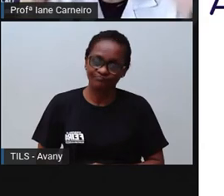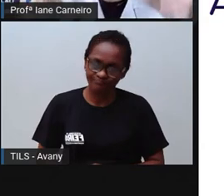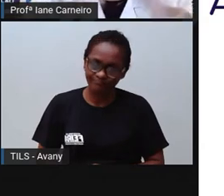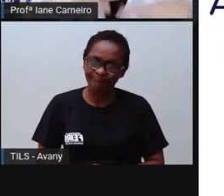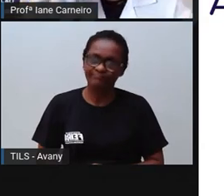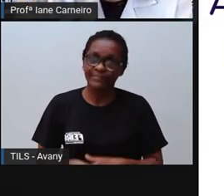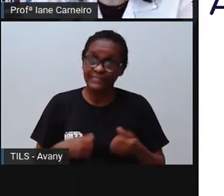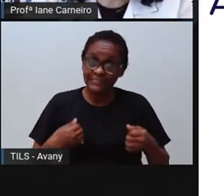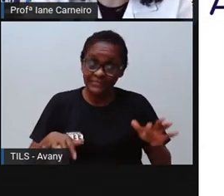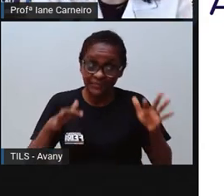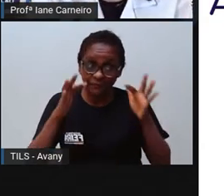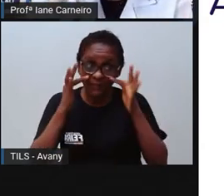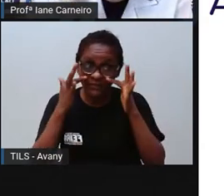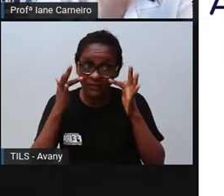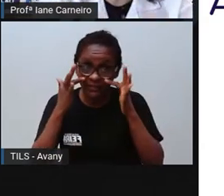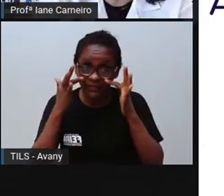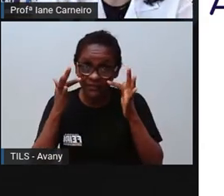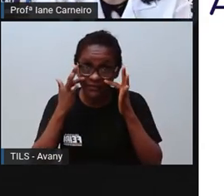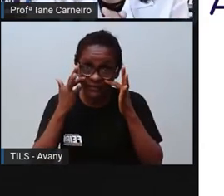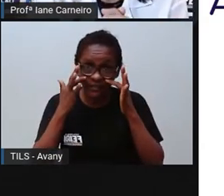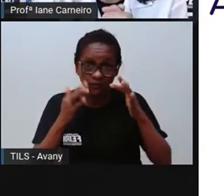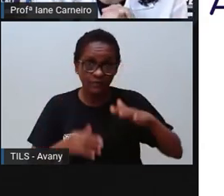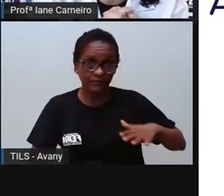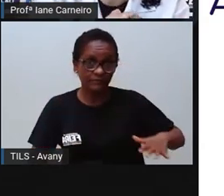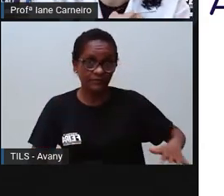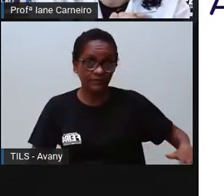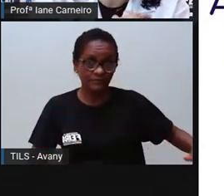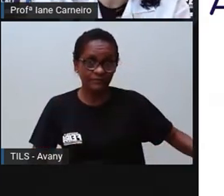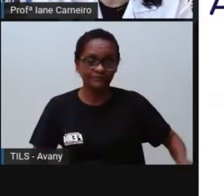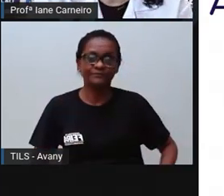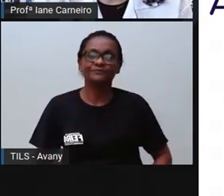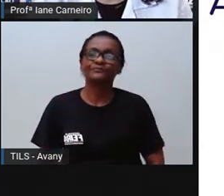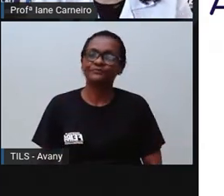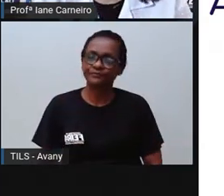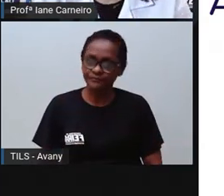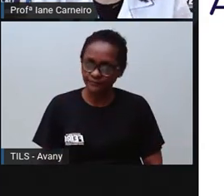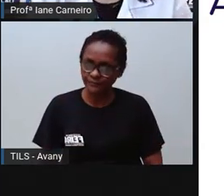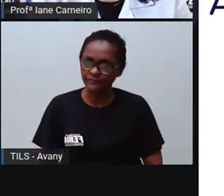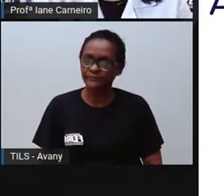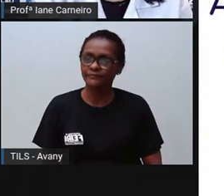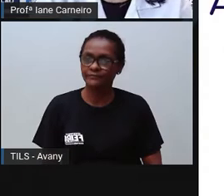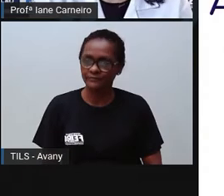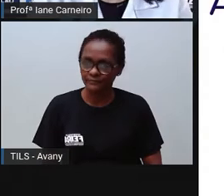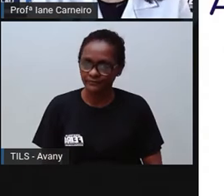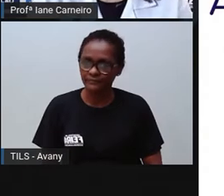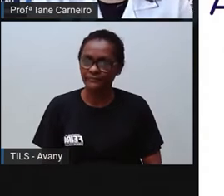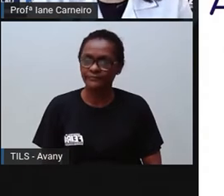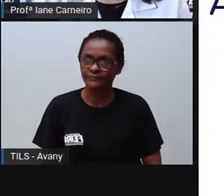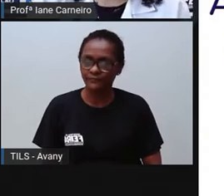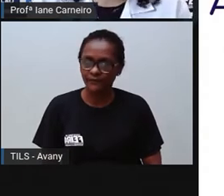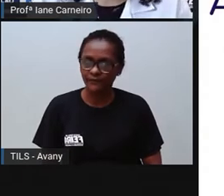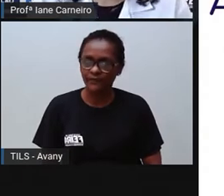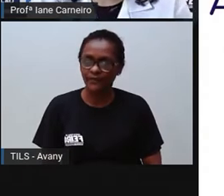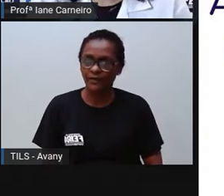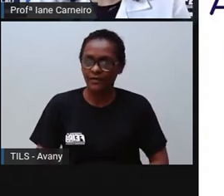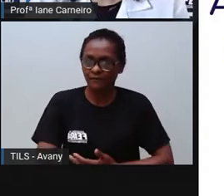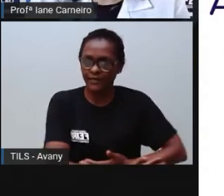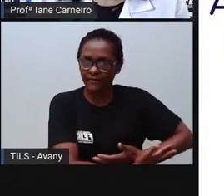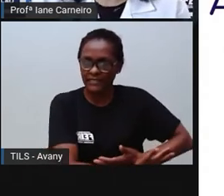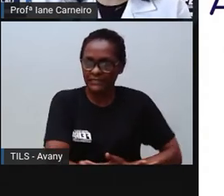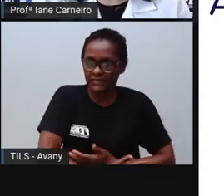podem, né, tem que pedir autorização e tem que ter a supervisão da mãe e do pai de vocês, então, você já sabe, mas um bebezinho,